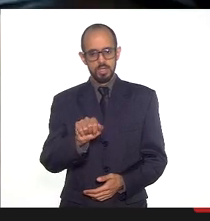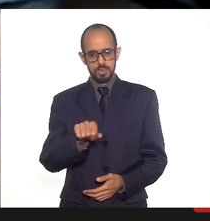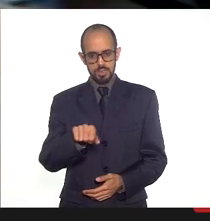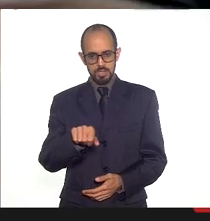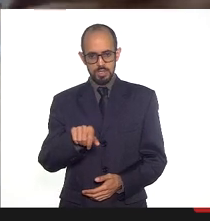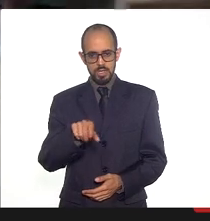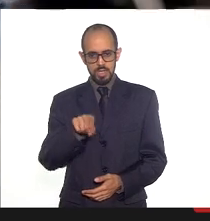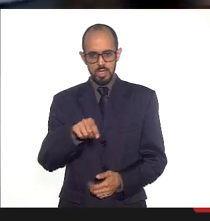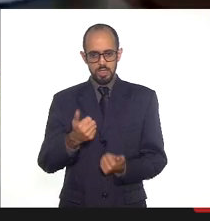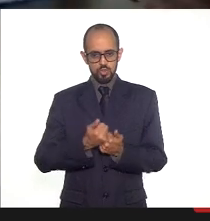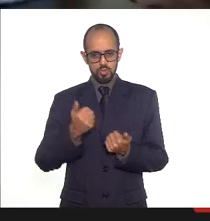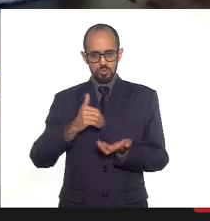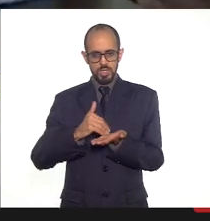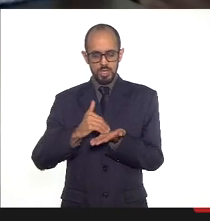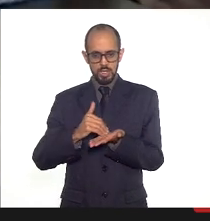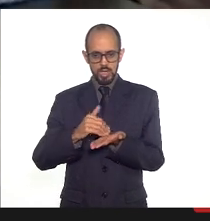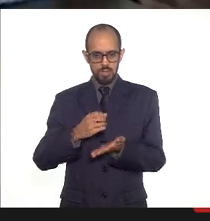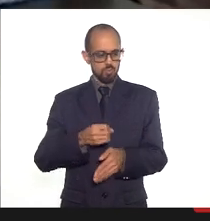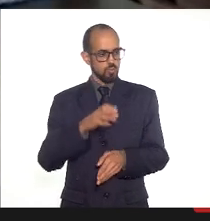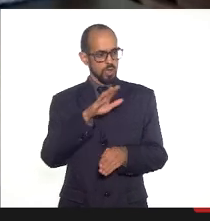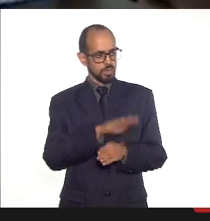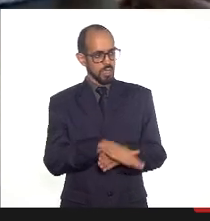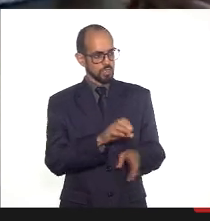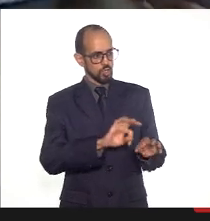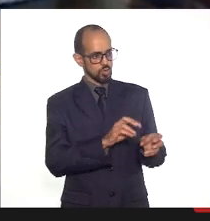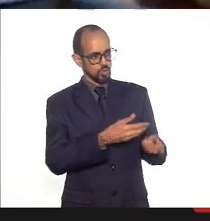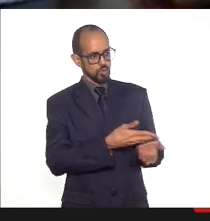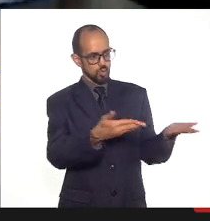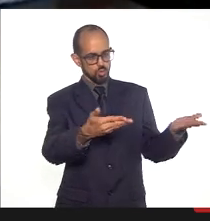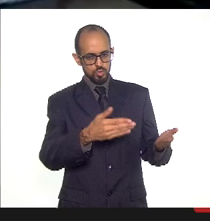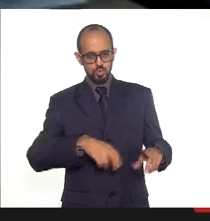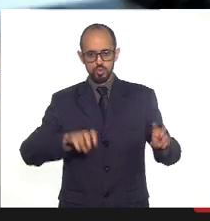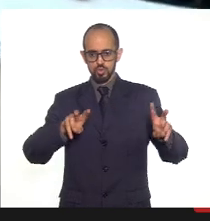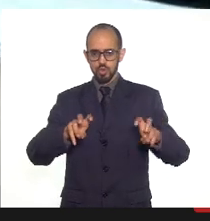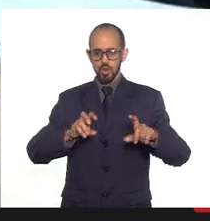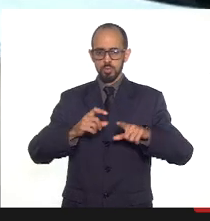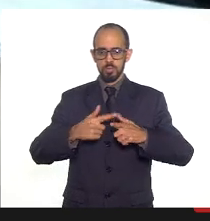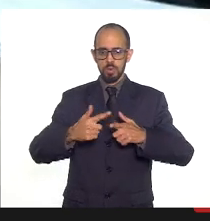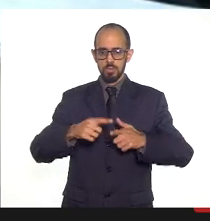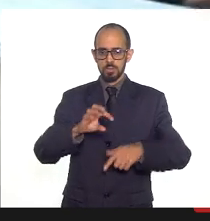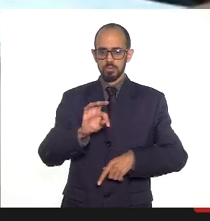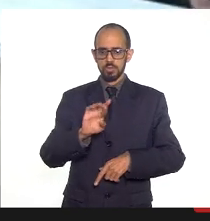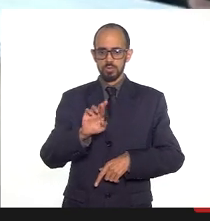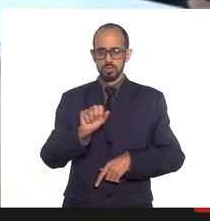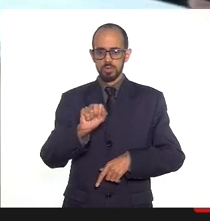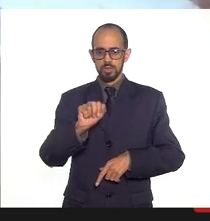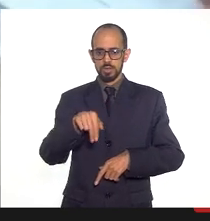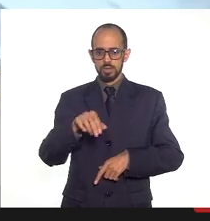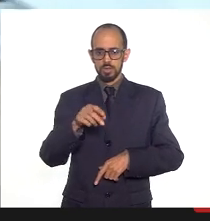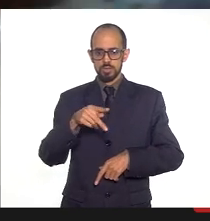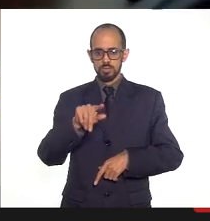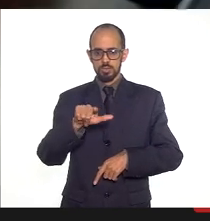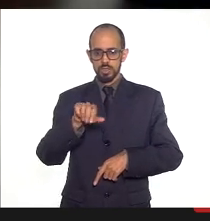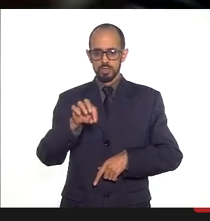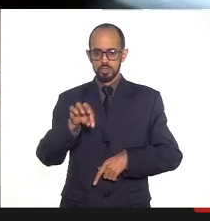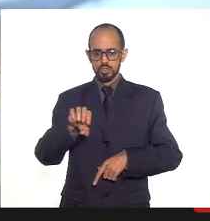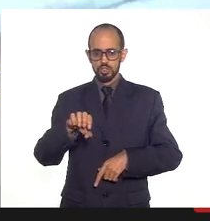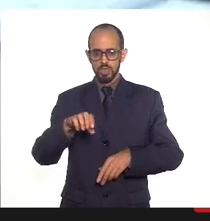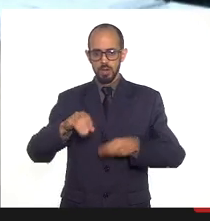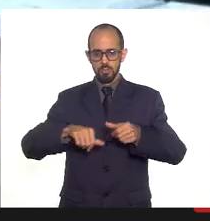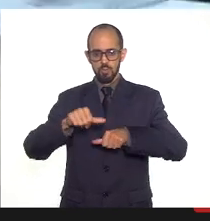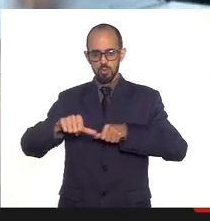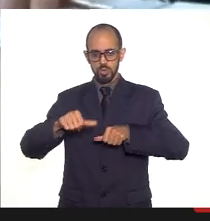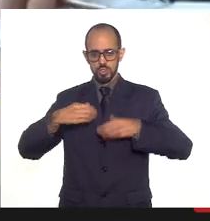tarde a todos. Esclarecendo a questão do transplante. Primeiro ponto, né, que veio aí